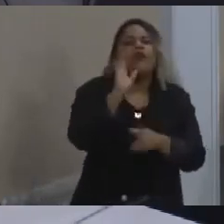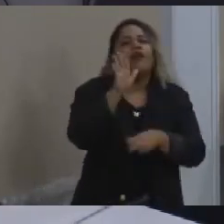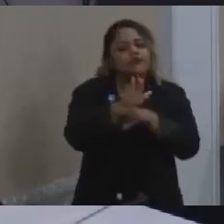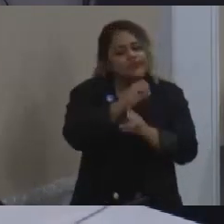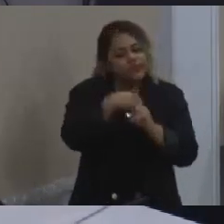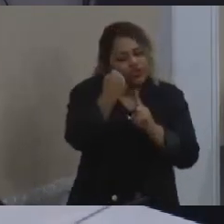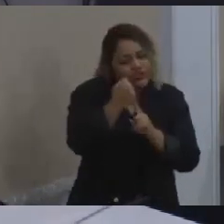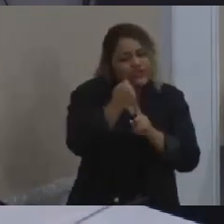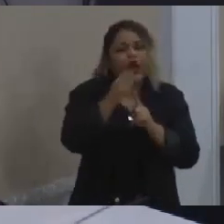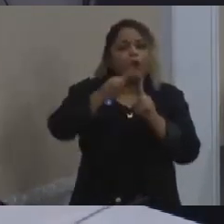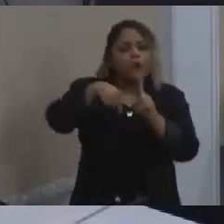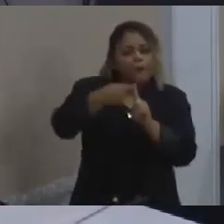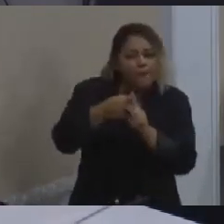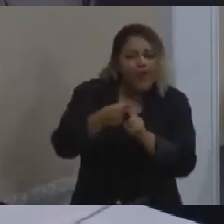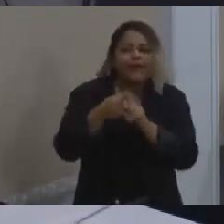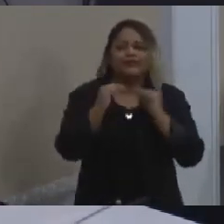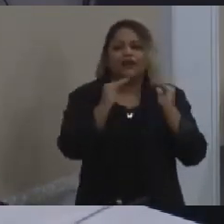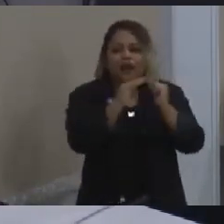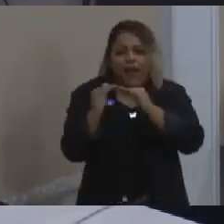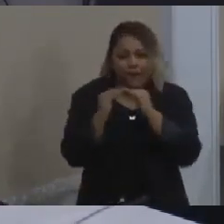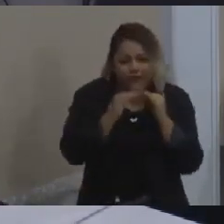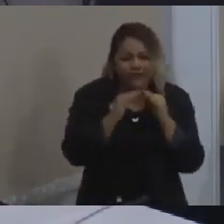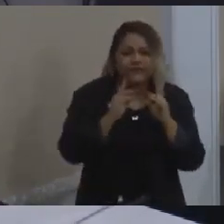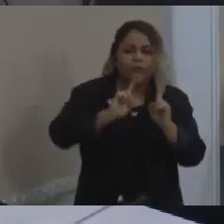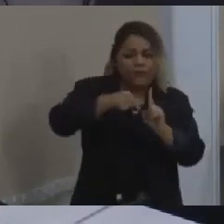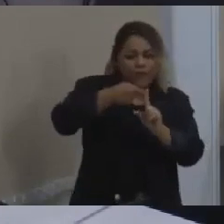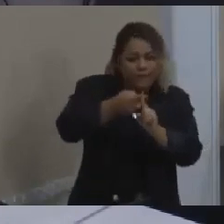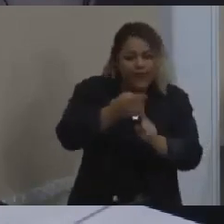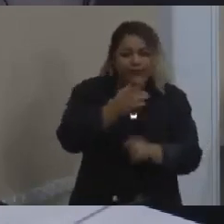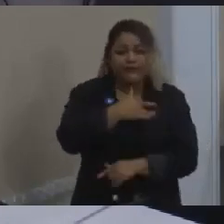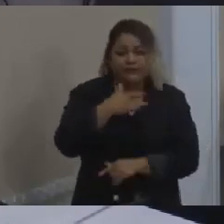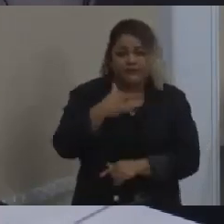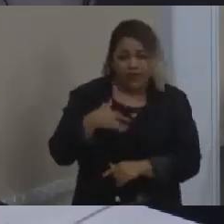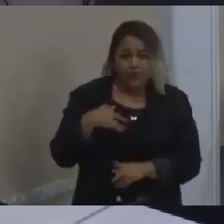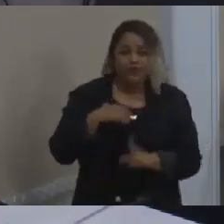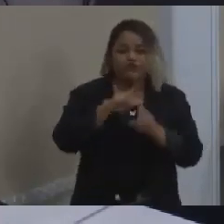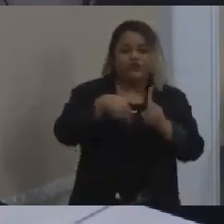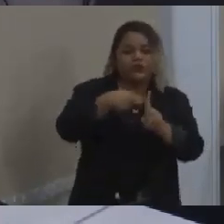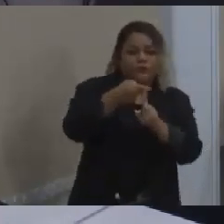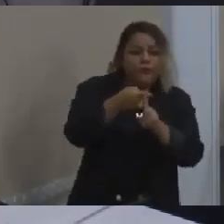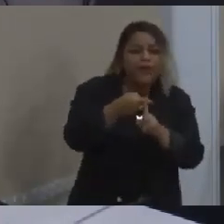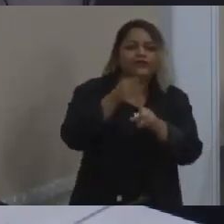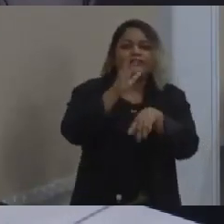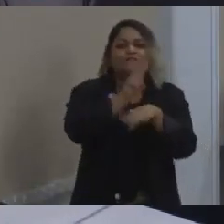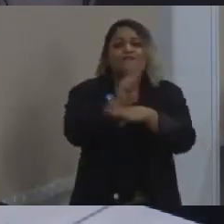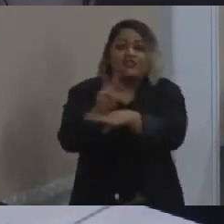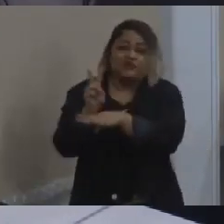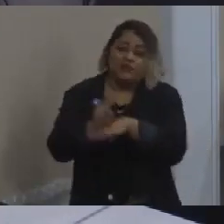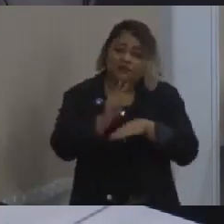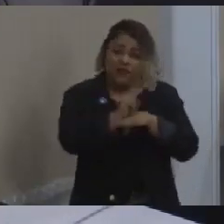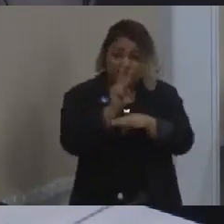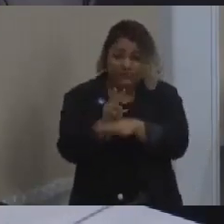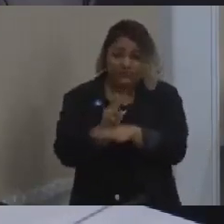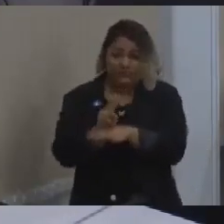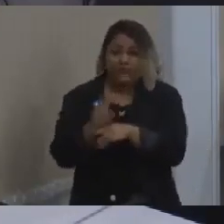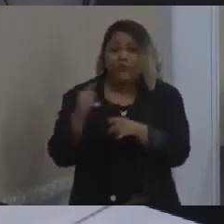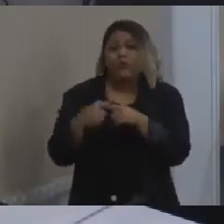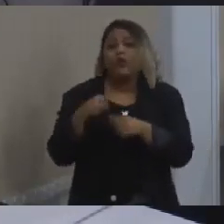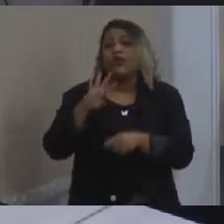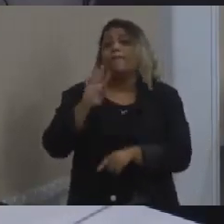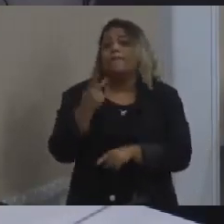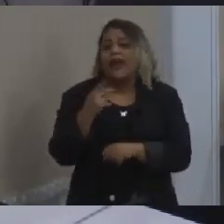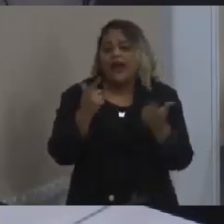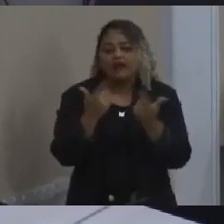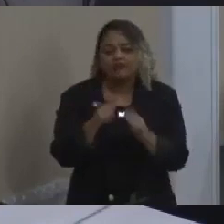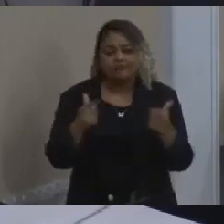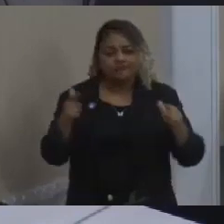com a saúde, com a fiscalização, porque a cidade tem que crescer organizada e não com uma desordem